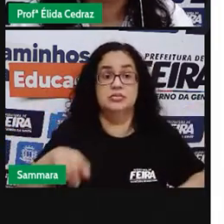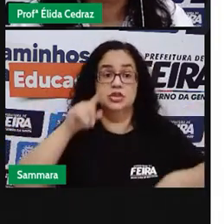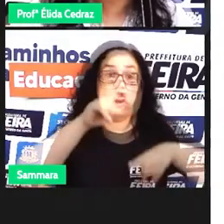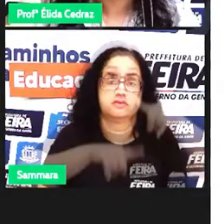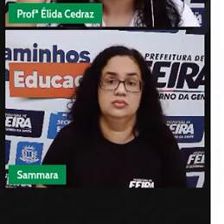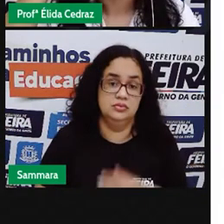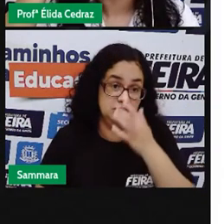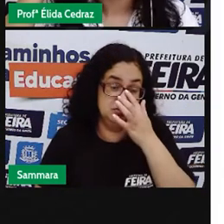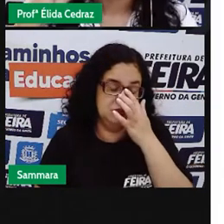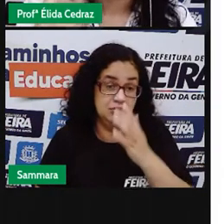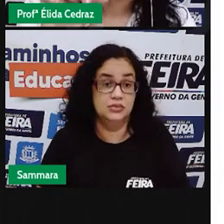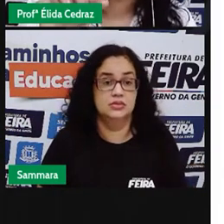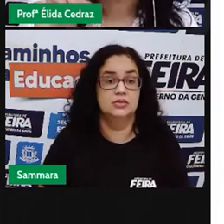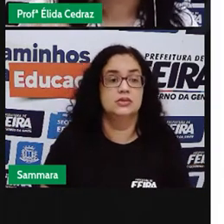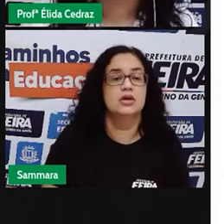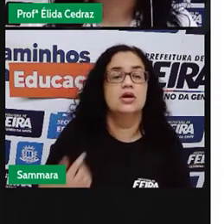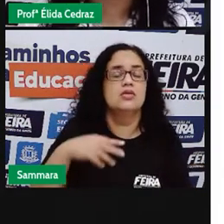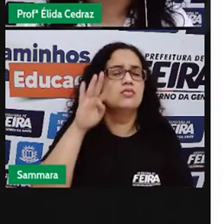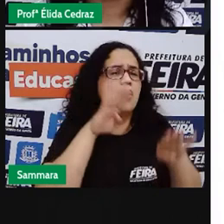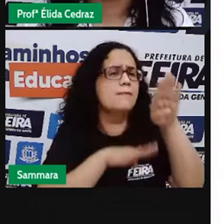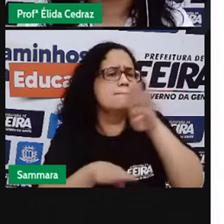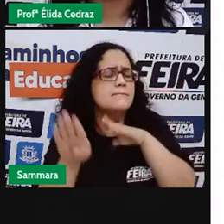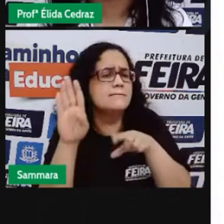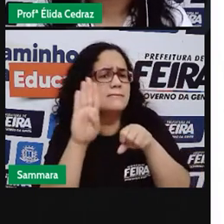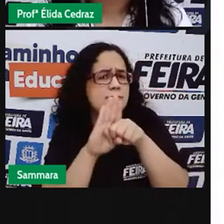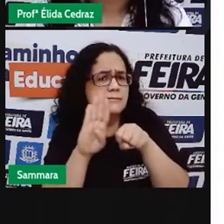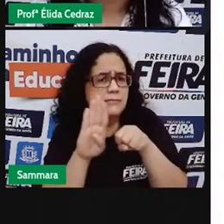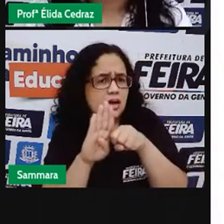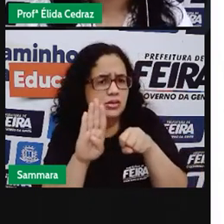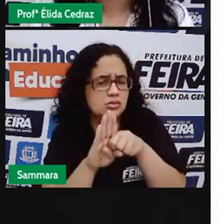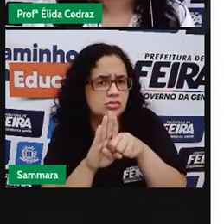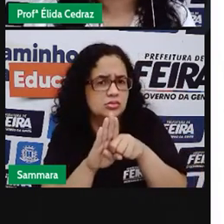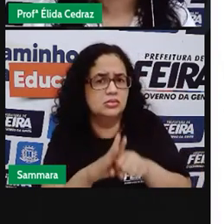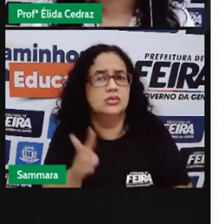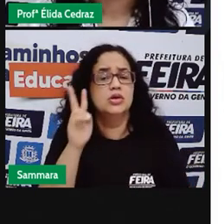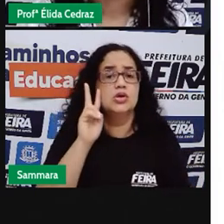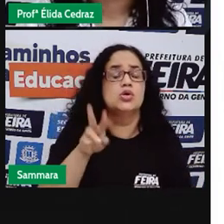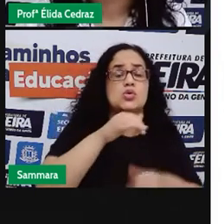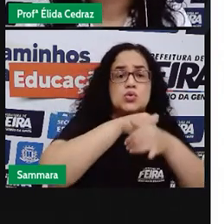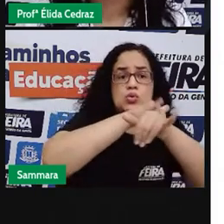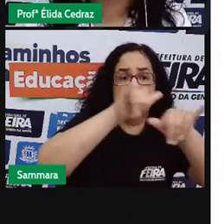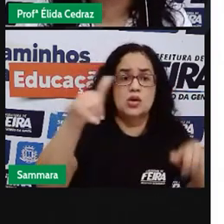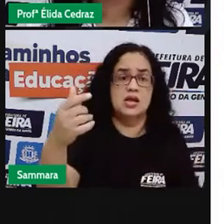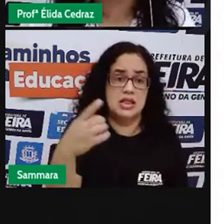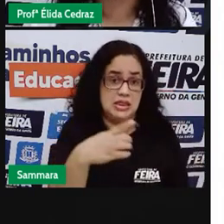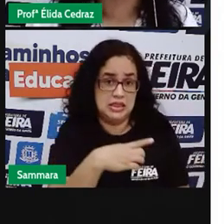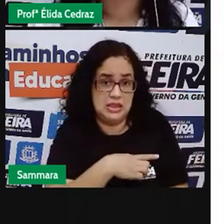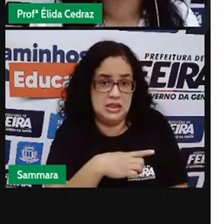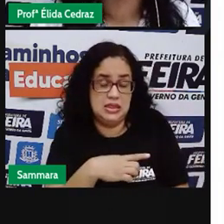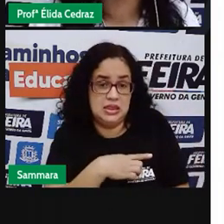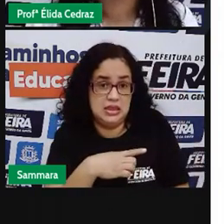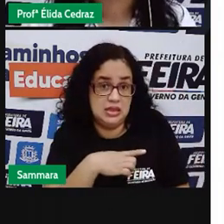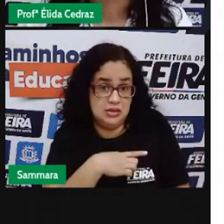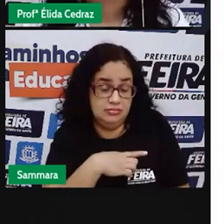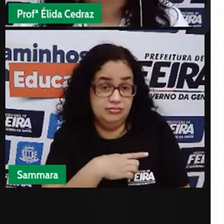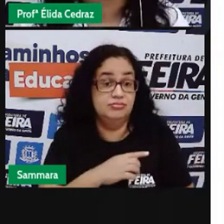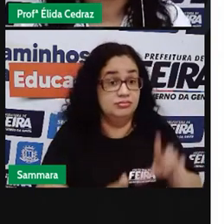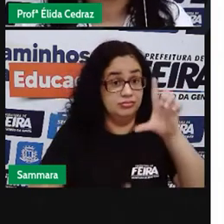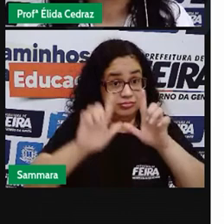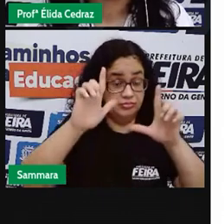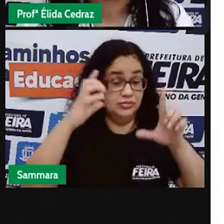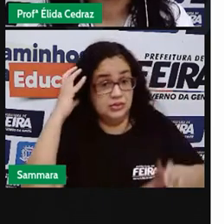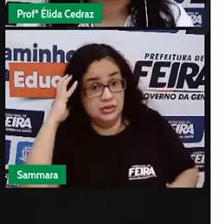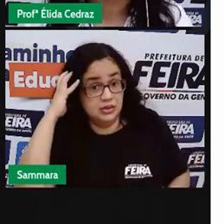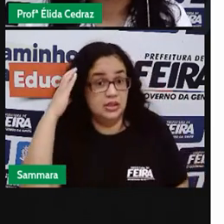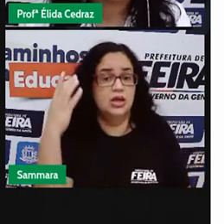produto. Então, observem seu bairro. Os comércios que existem nele e as mídias que você